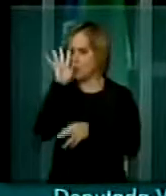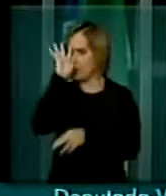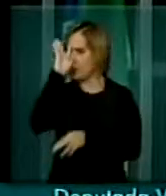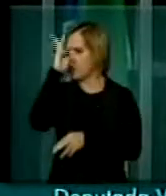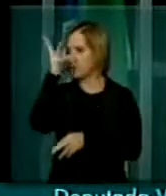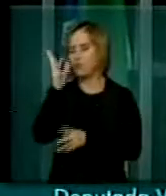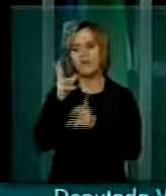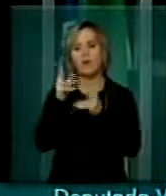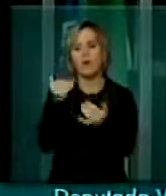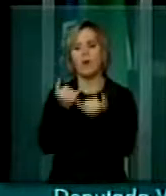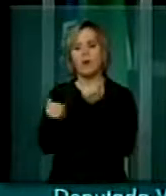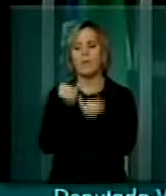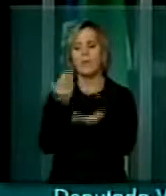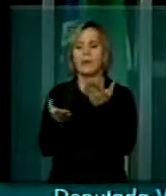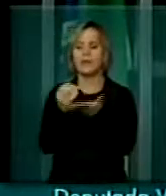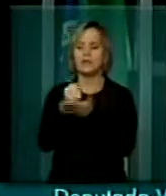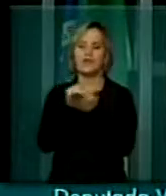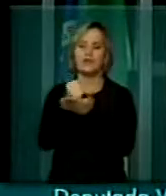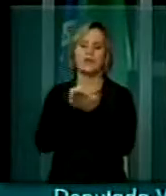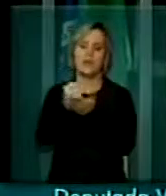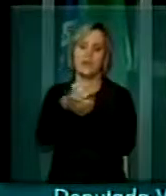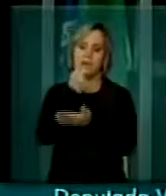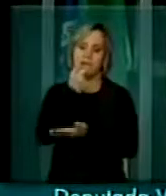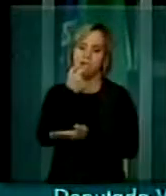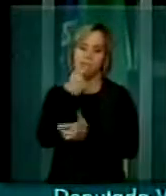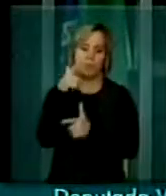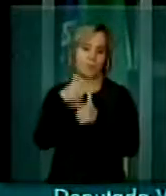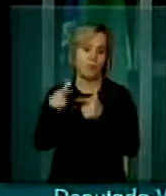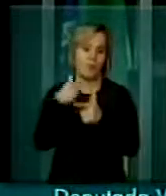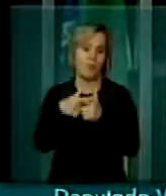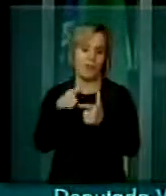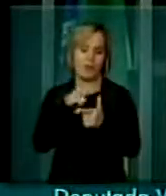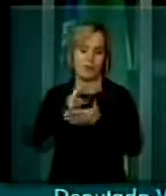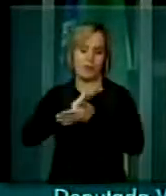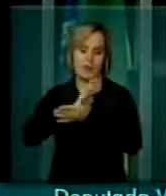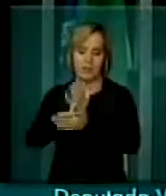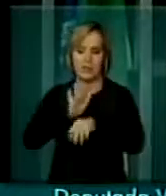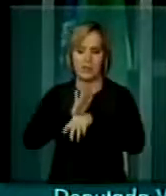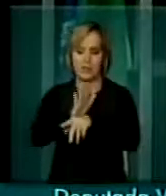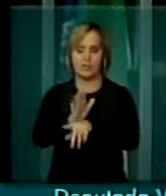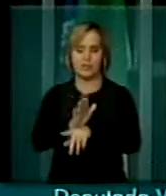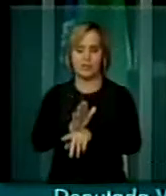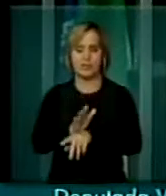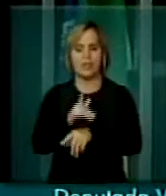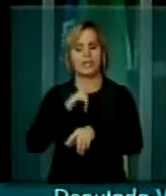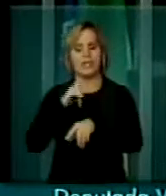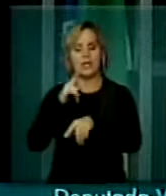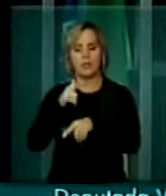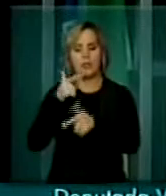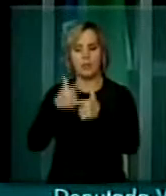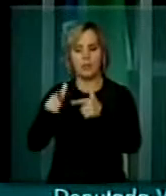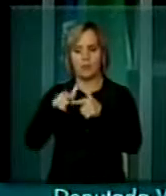antídoto contra esse problema, que causa transtornos efetivos